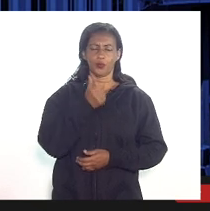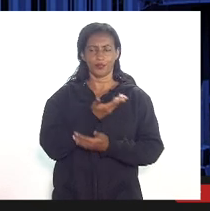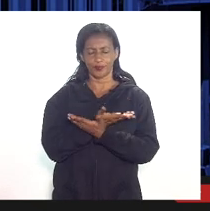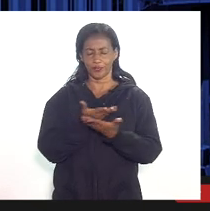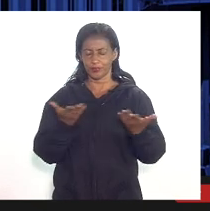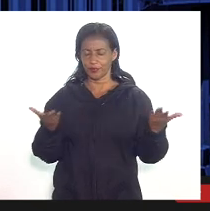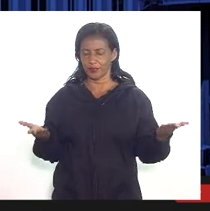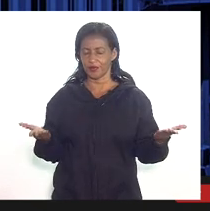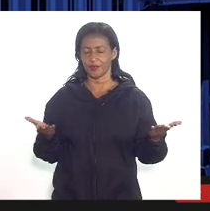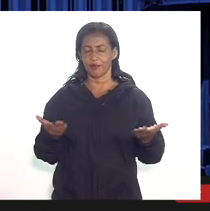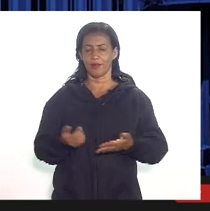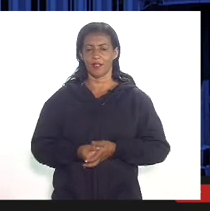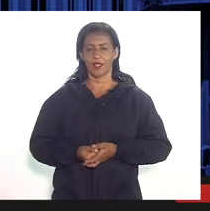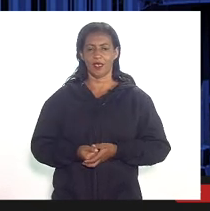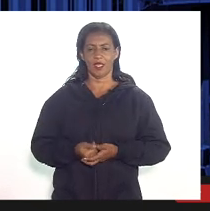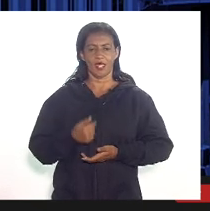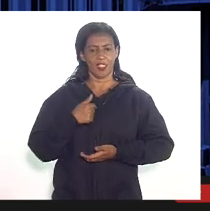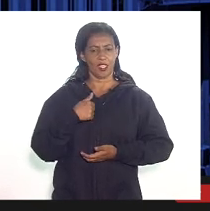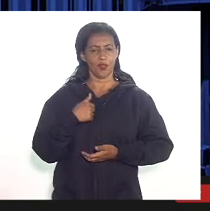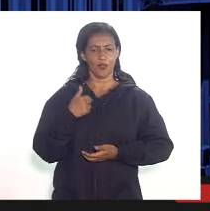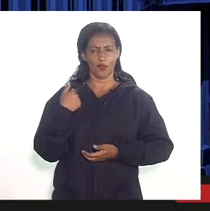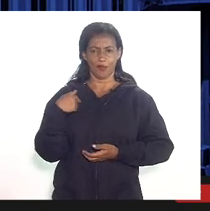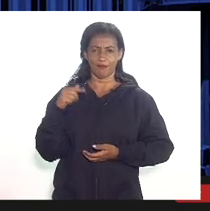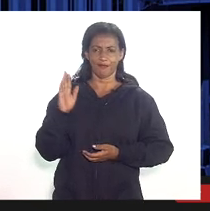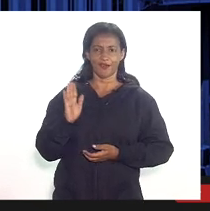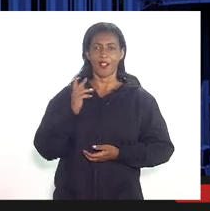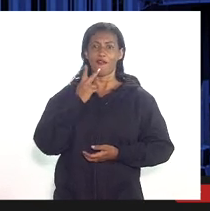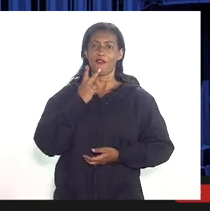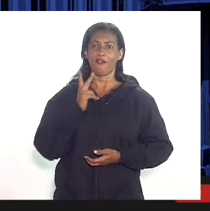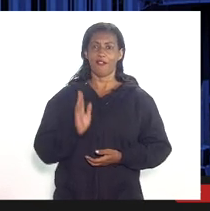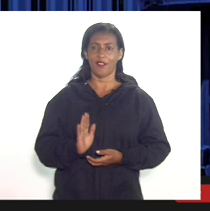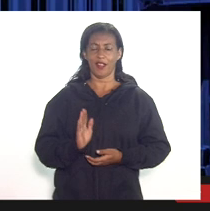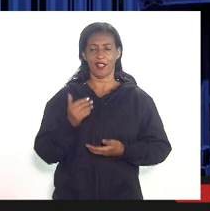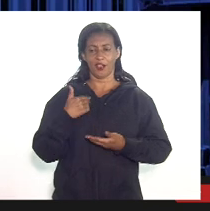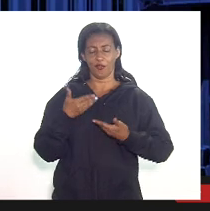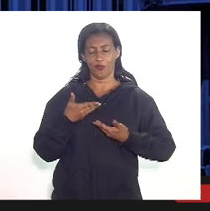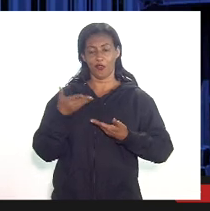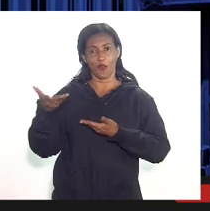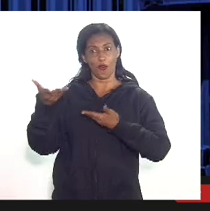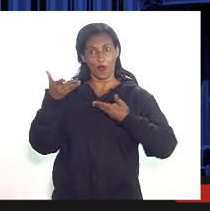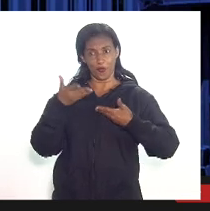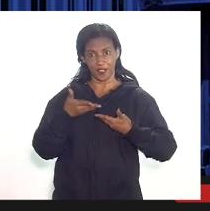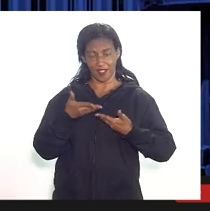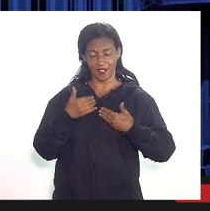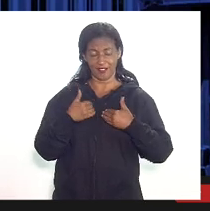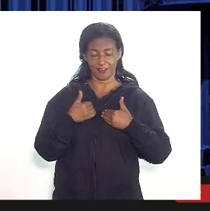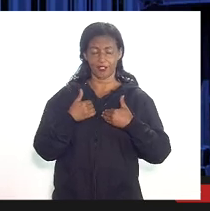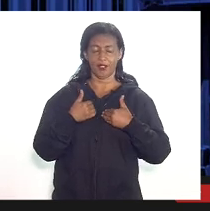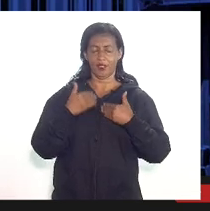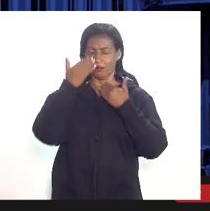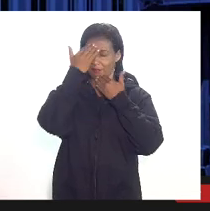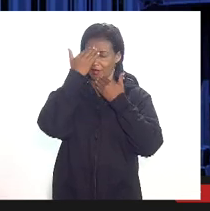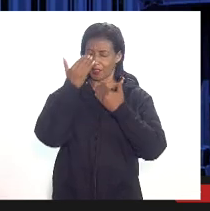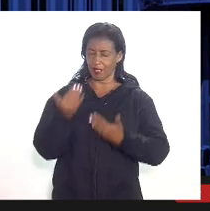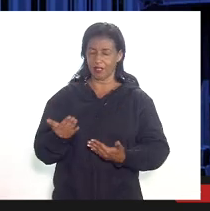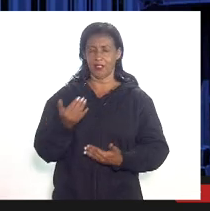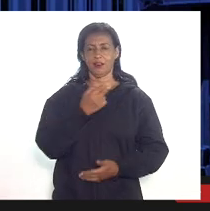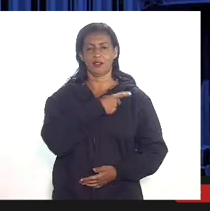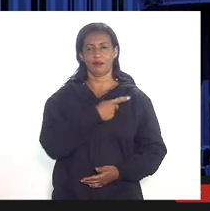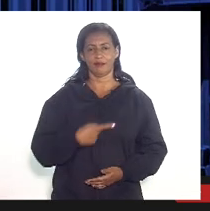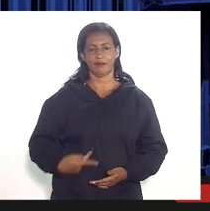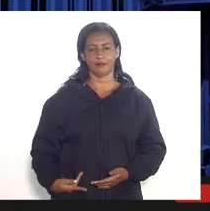Vou aqui falar, fui convidado e agradeço o convite, presidente.